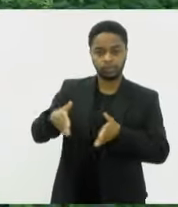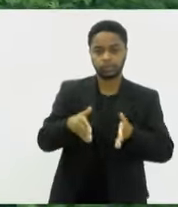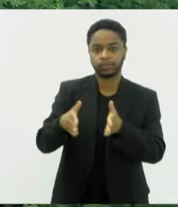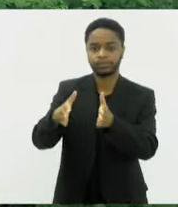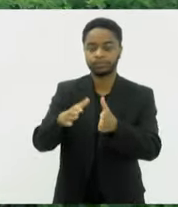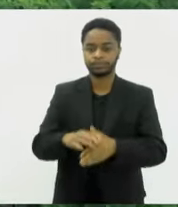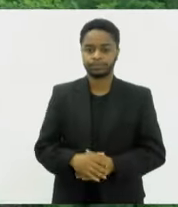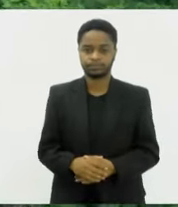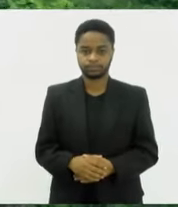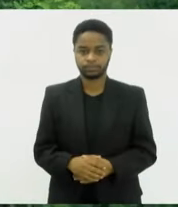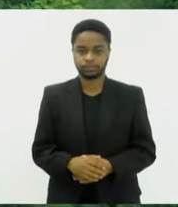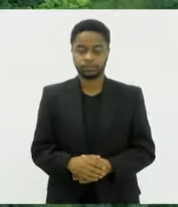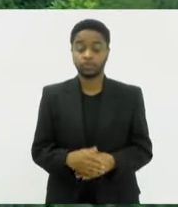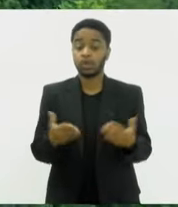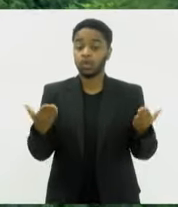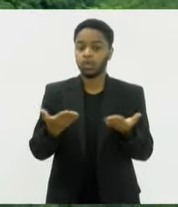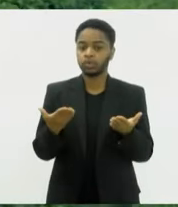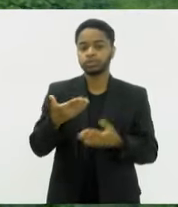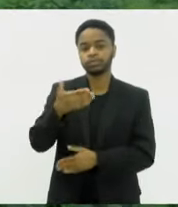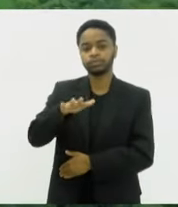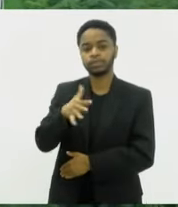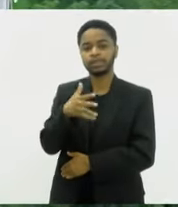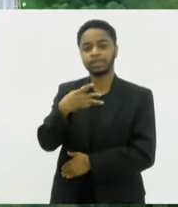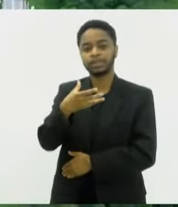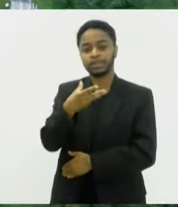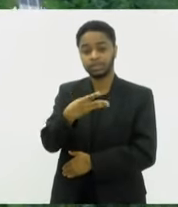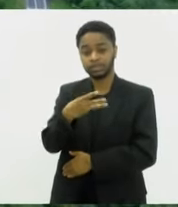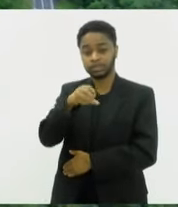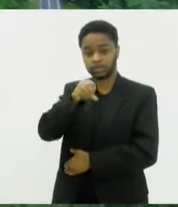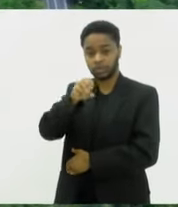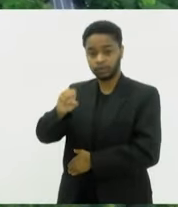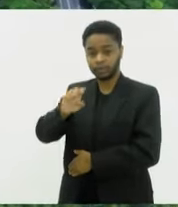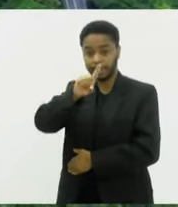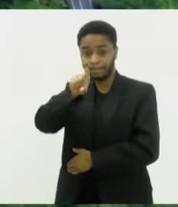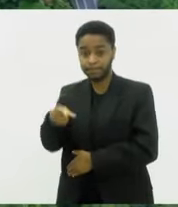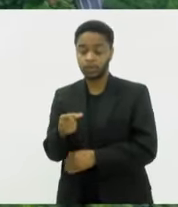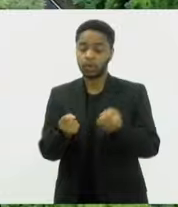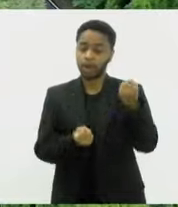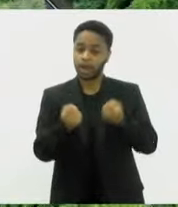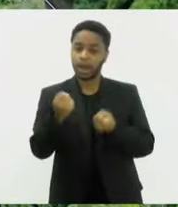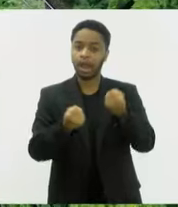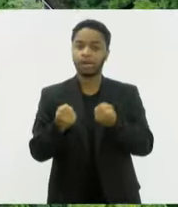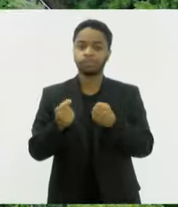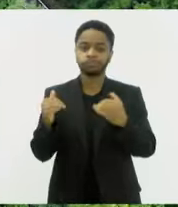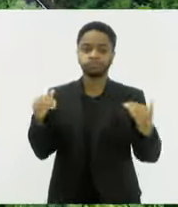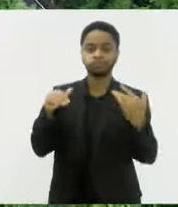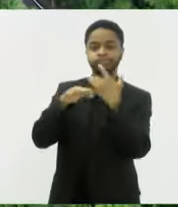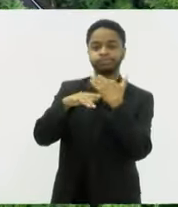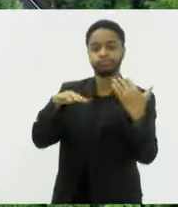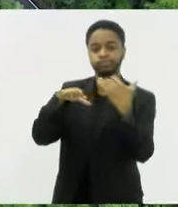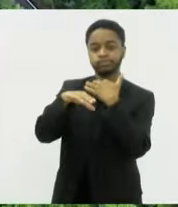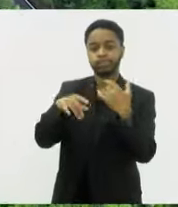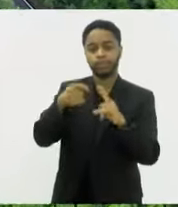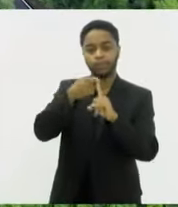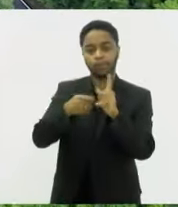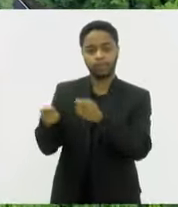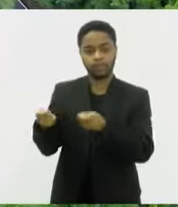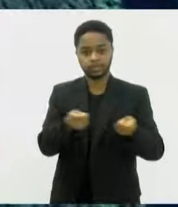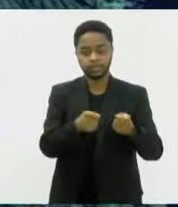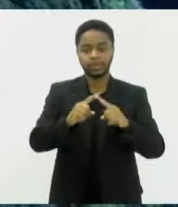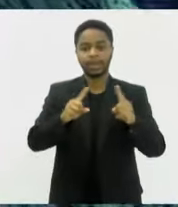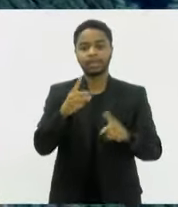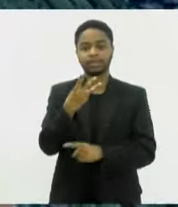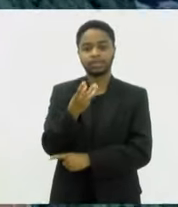Hoje, cerca de 390 mil veículos circulam pelos dois sentidos mensalmente, sendo 36% veículos de